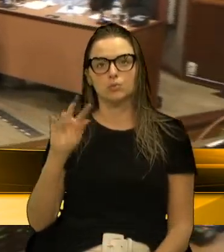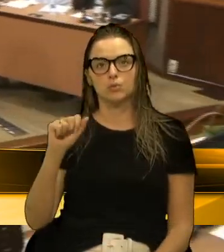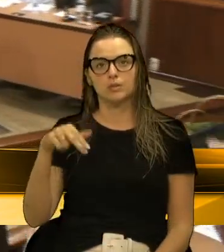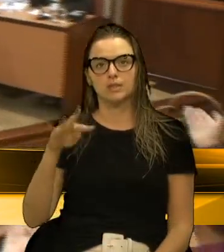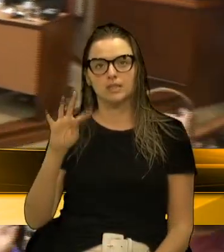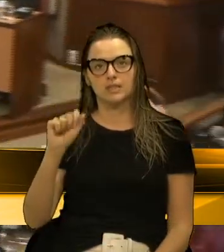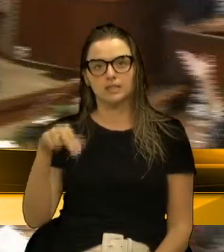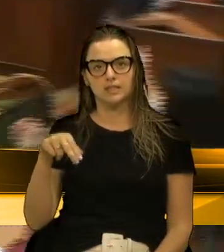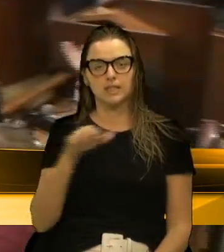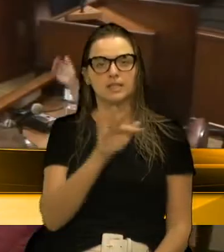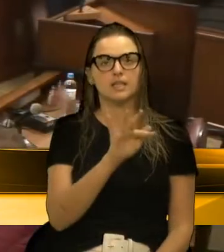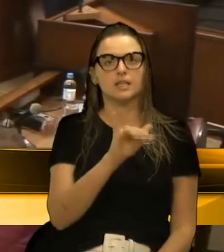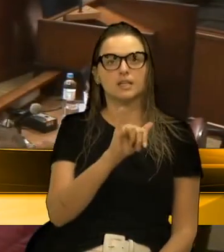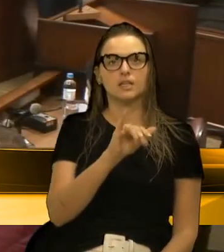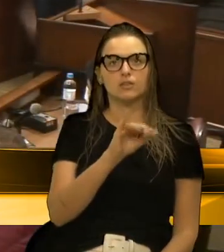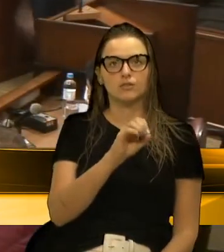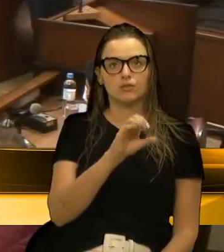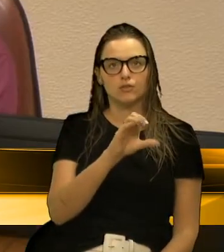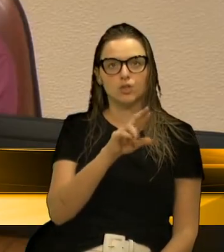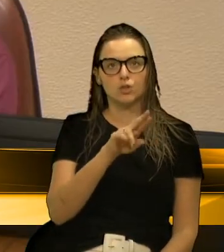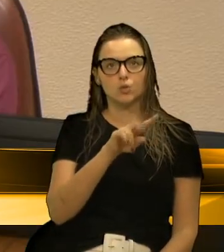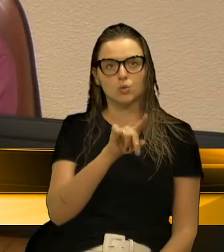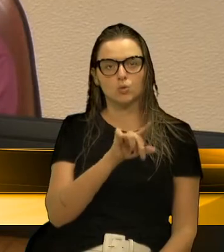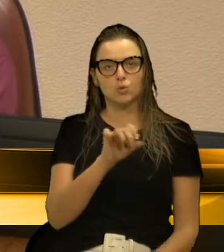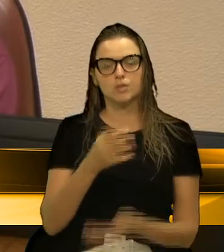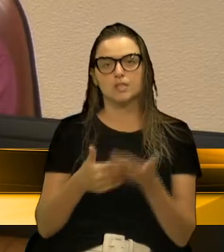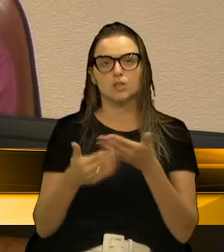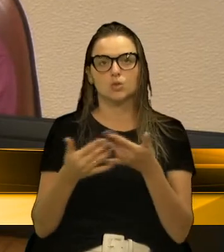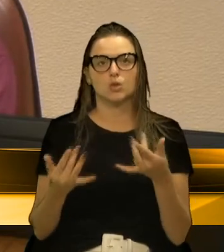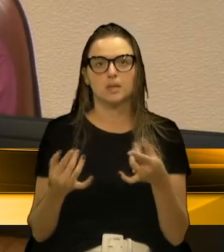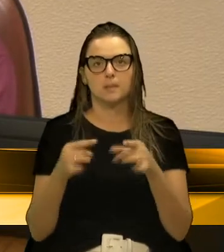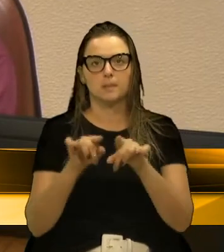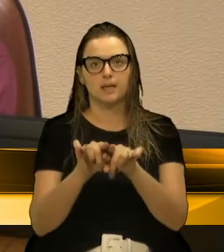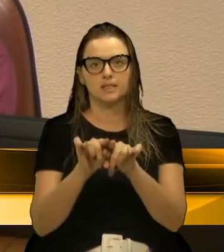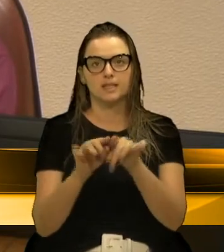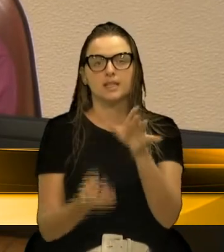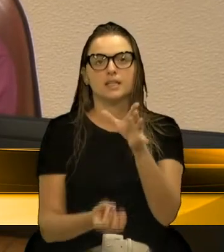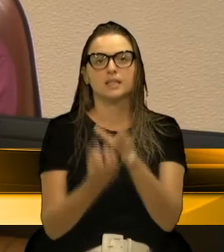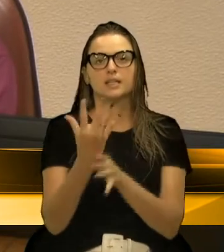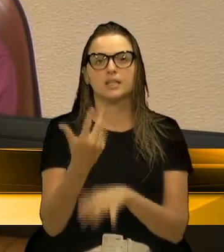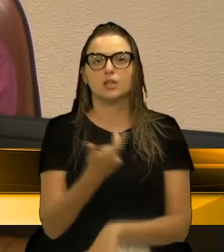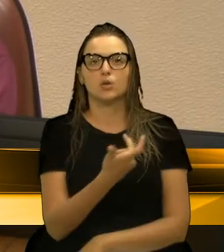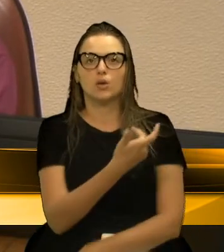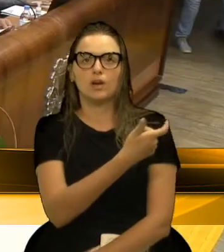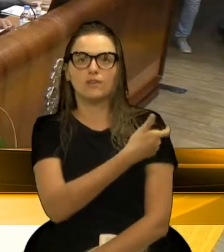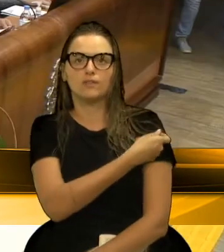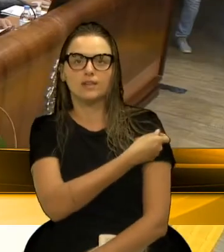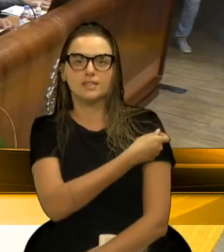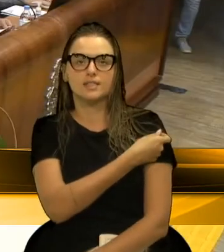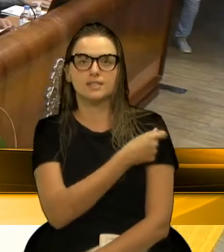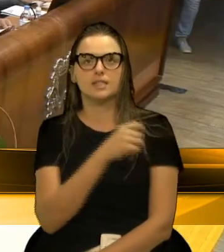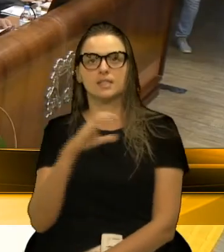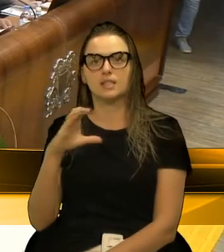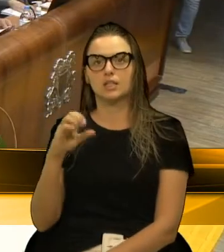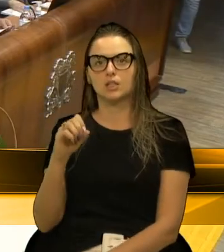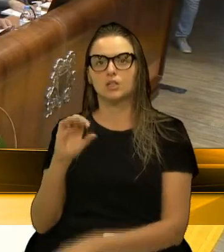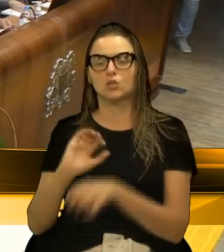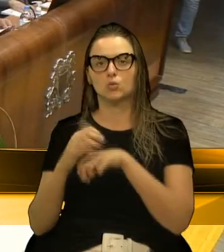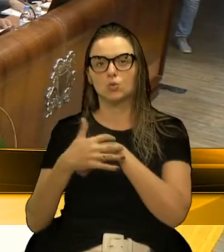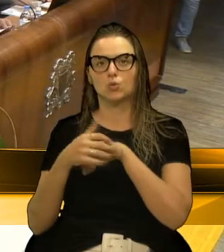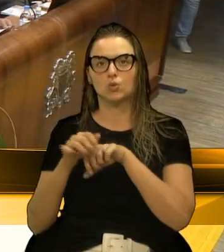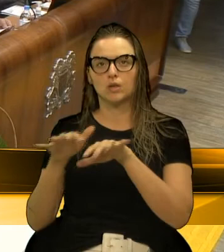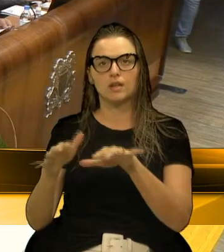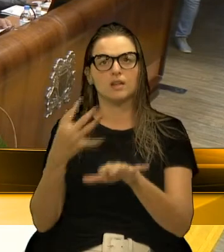e seus parceiros por ter desenvolvido a vacina contra o coronavírus. E